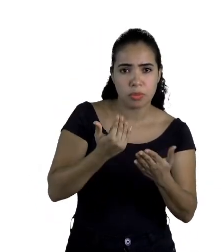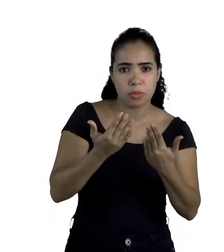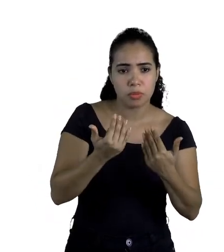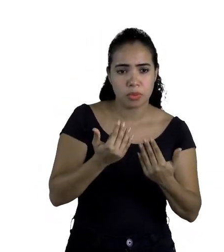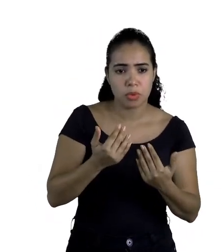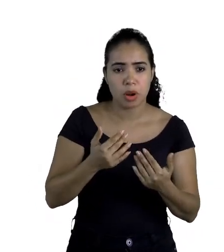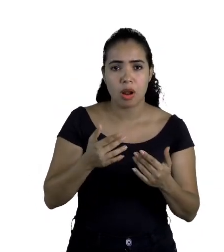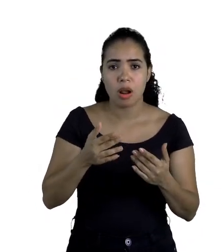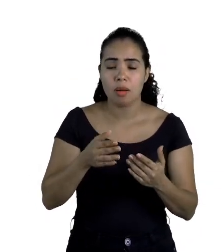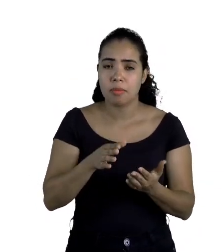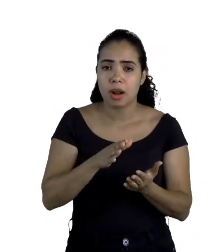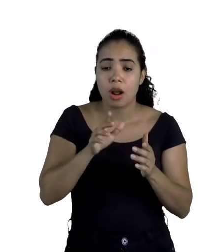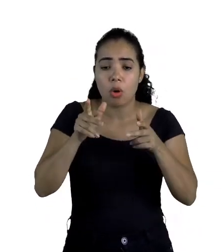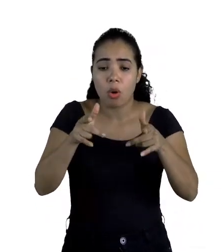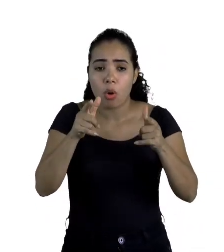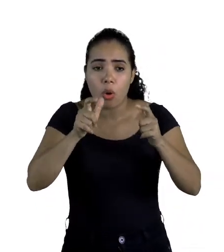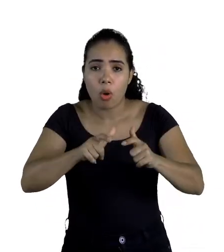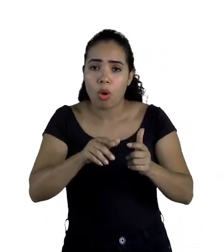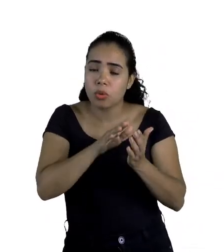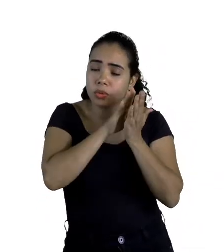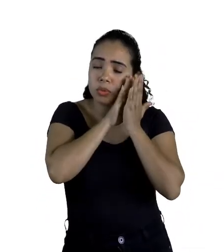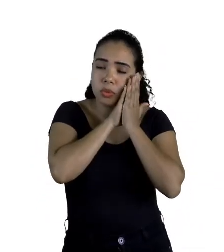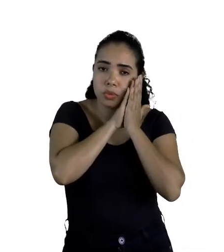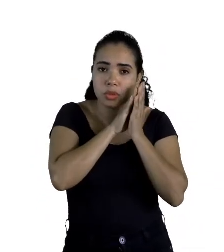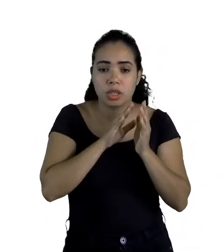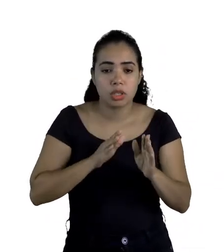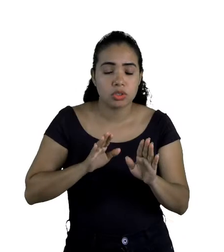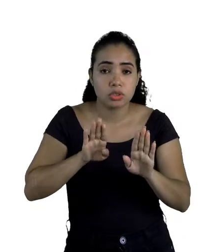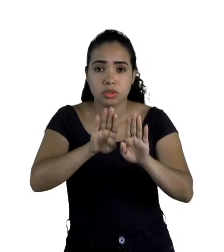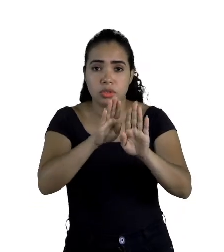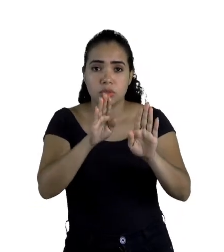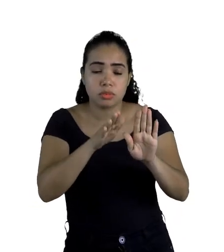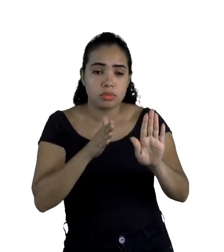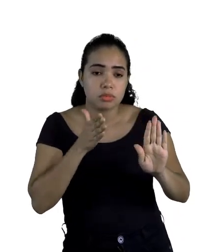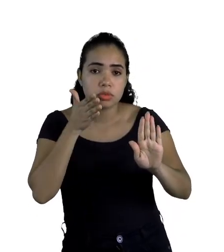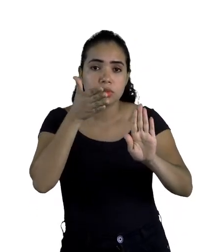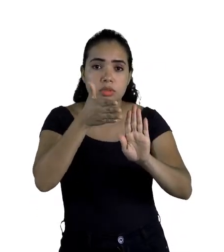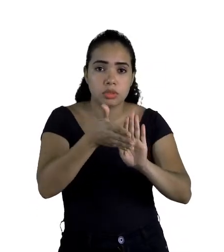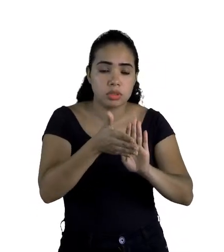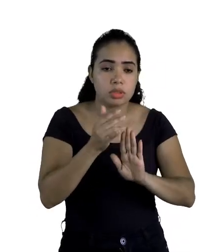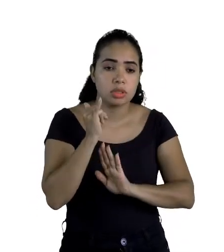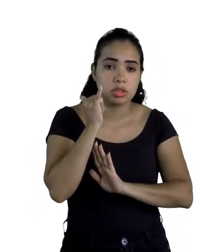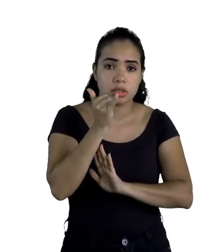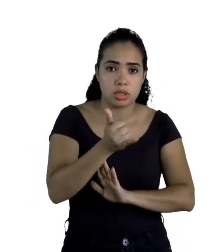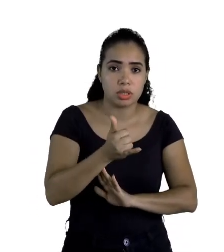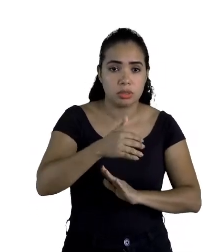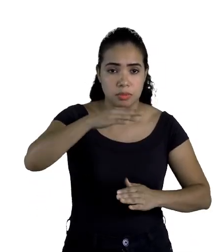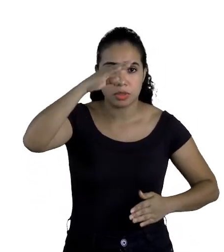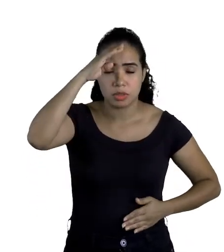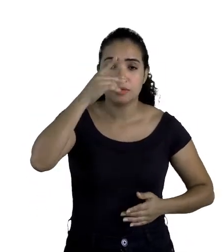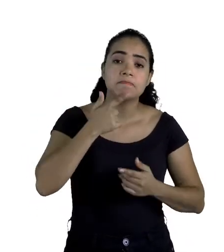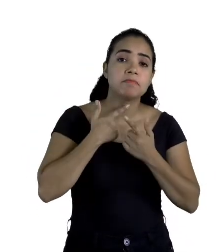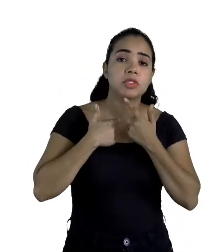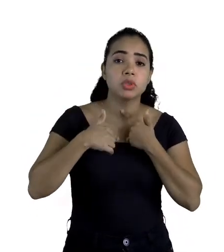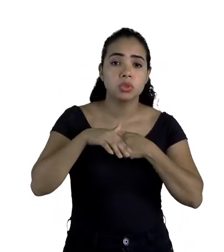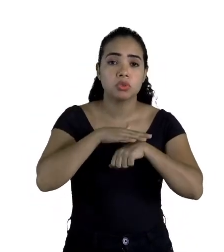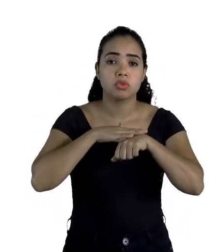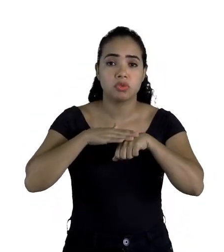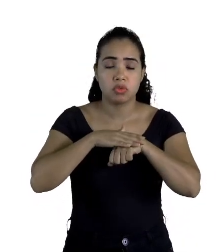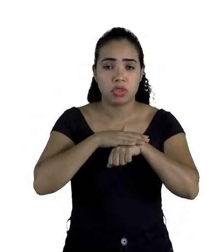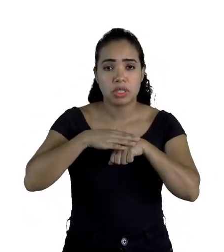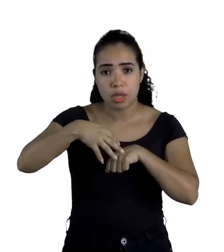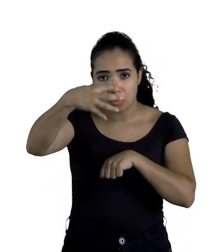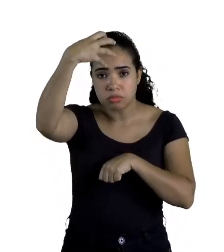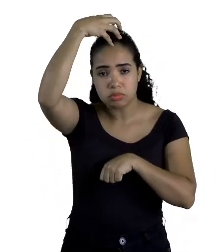hospedagem. Quando foi chegando à porta do palácio, disse para o guarda, desejo falar com sua